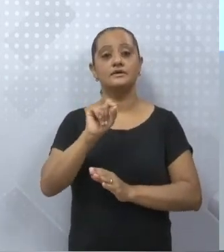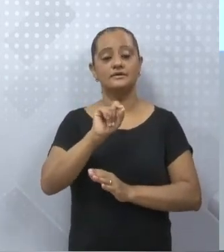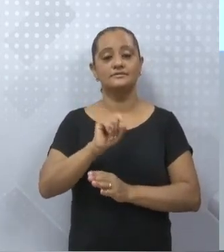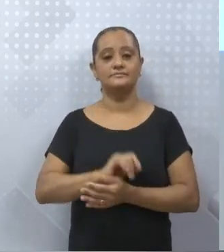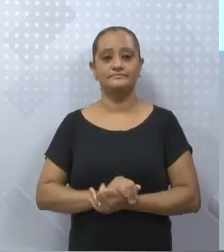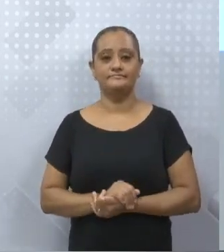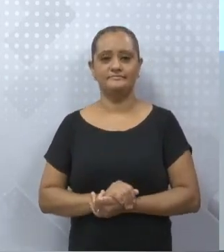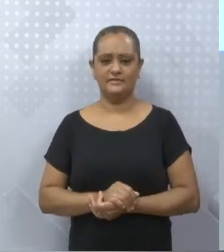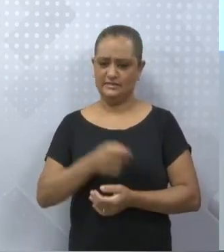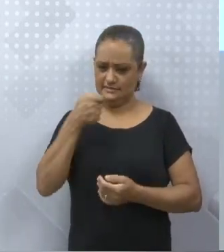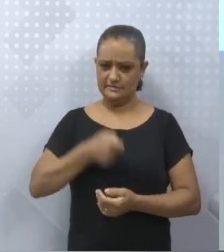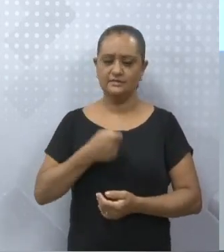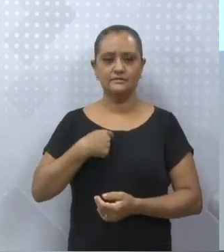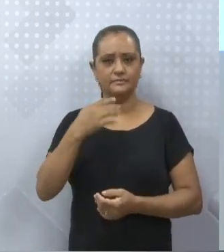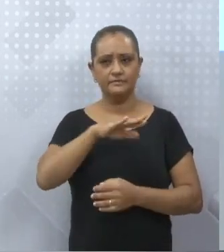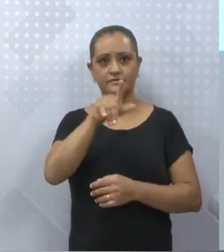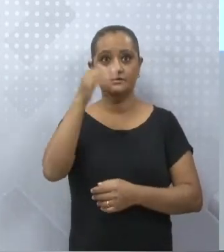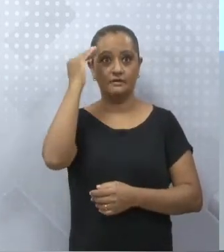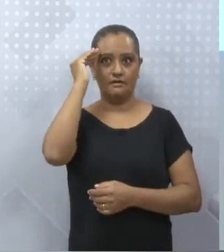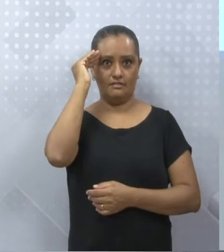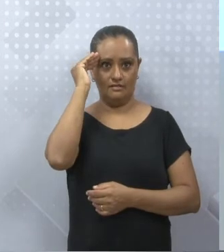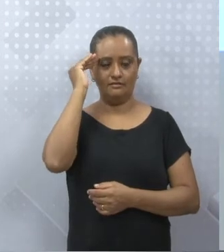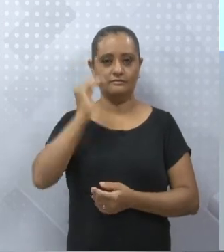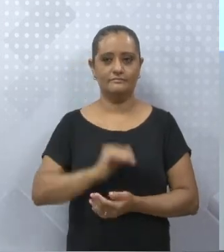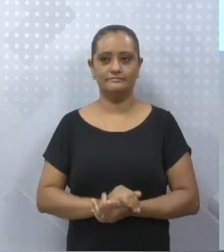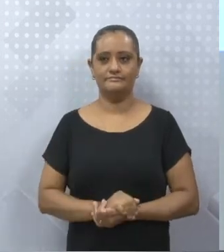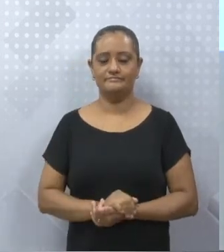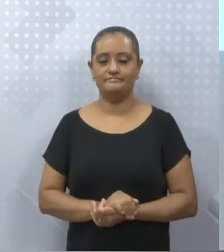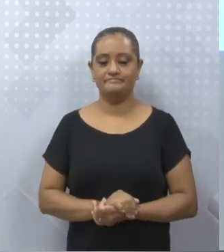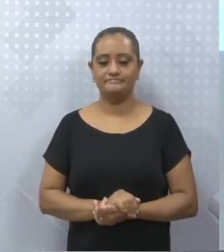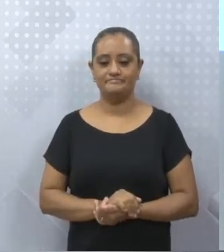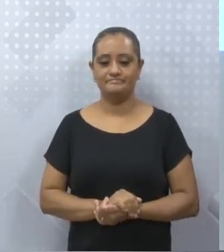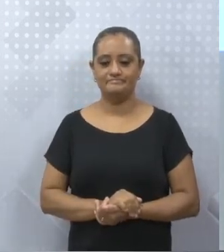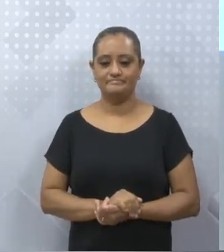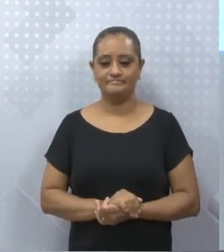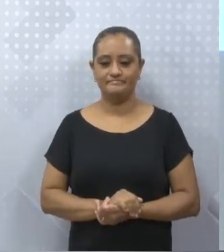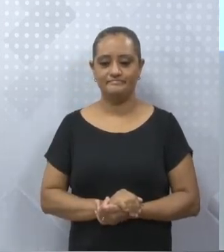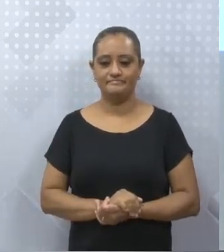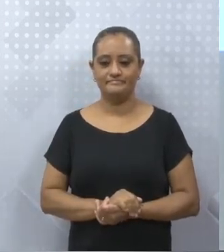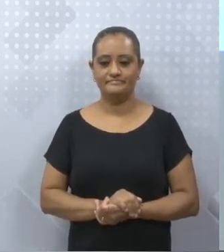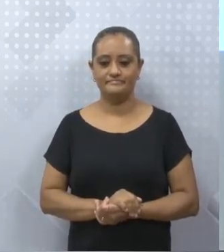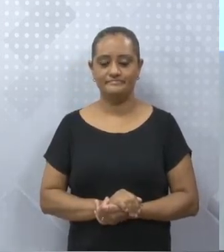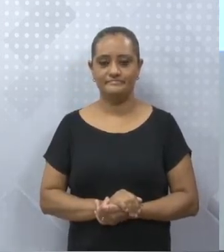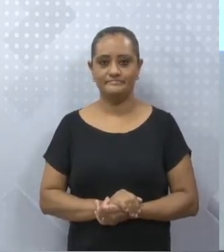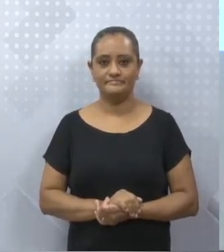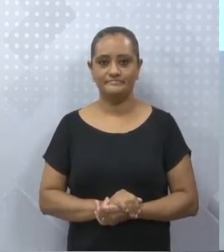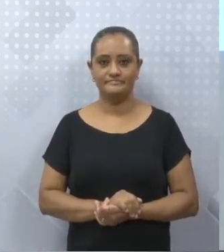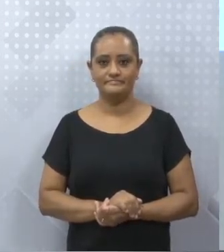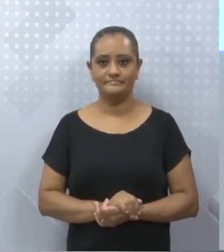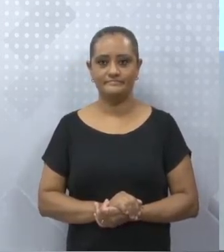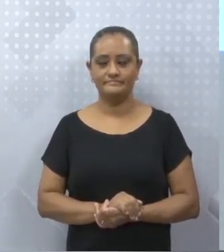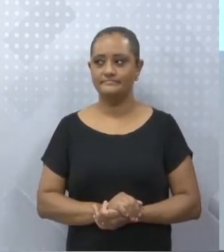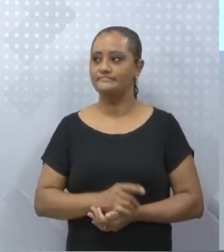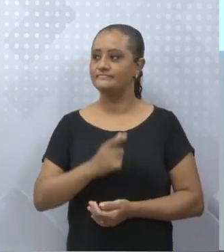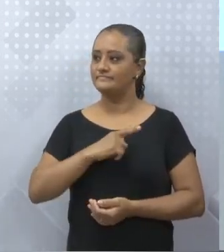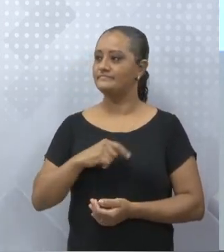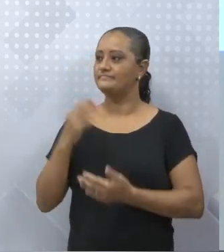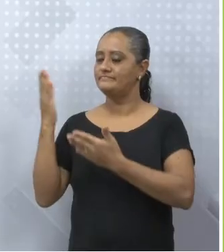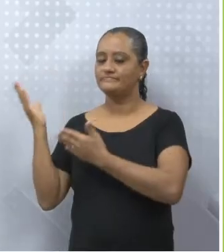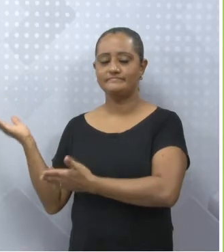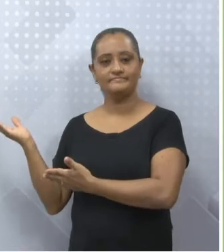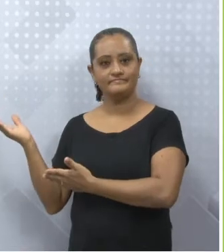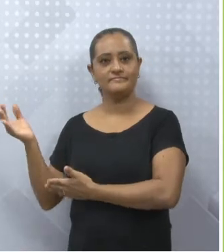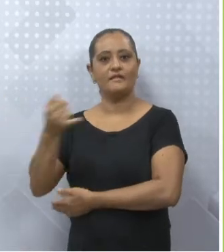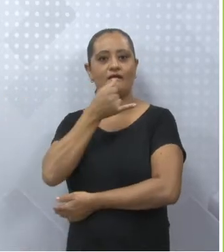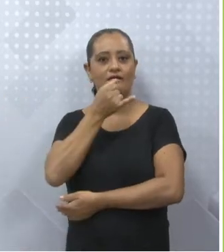massificando, bem deixando bem claro, para que você não esqueça. E aí, vamos. Eu tenho esses exemplos.